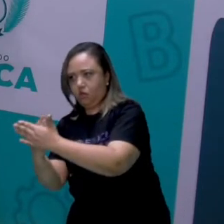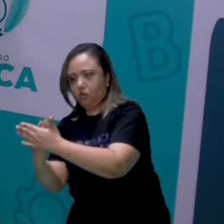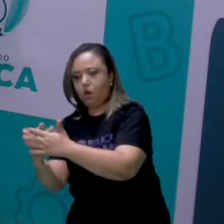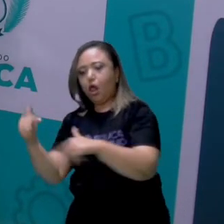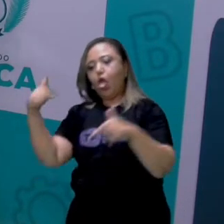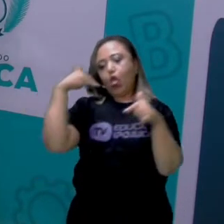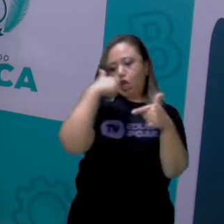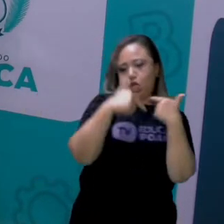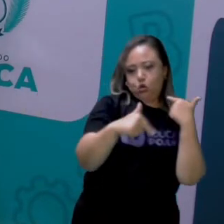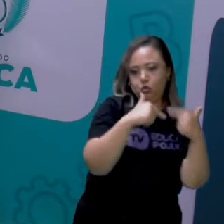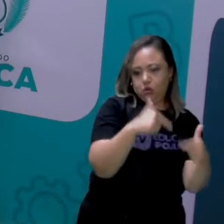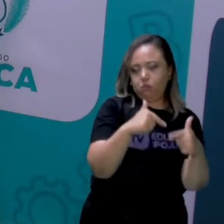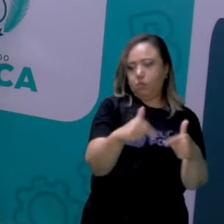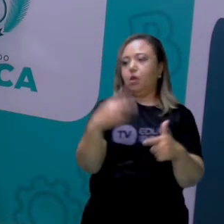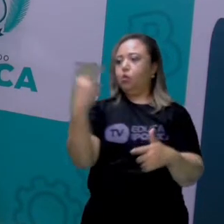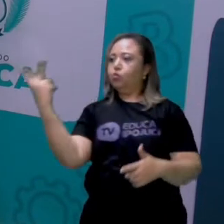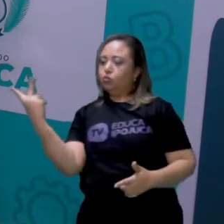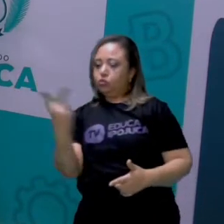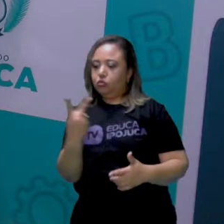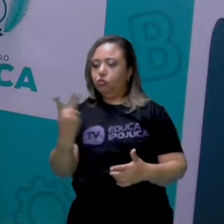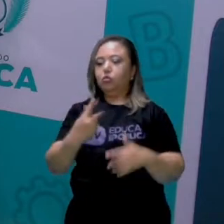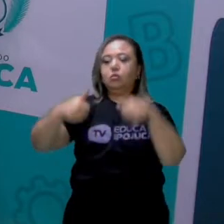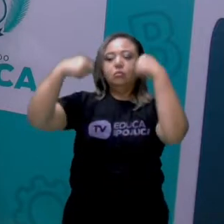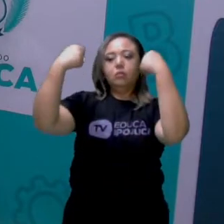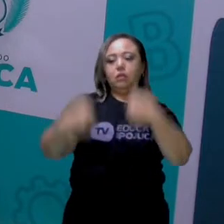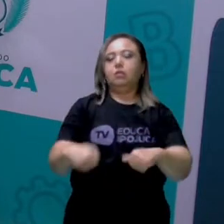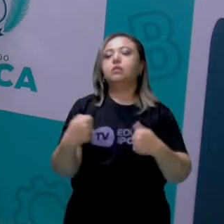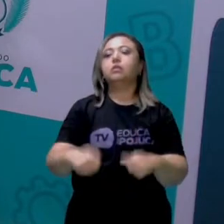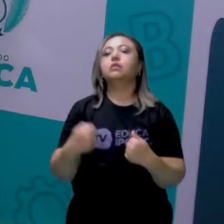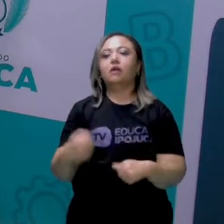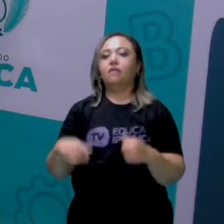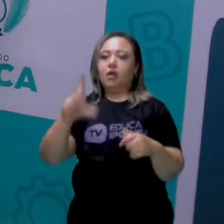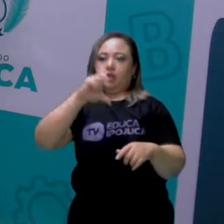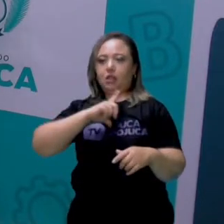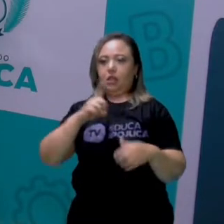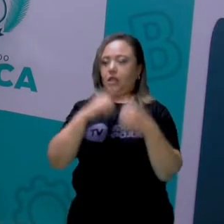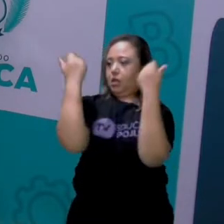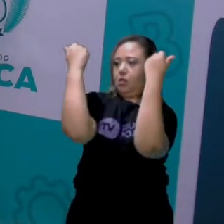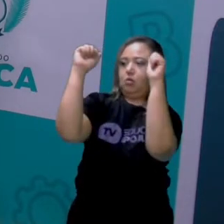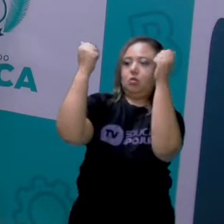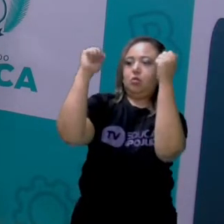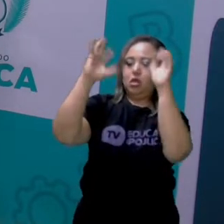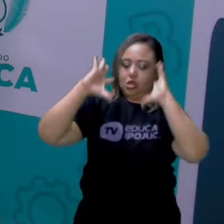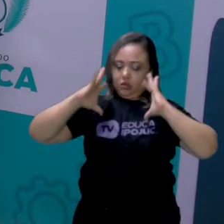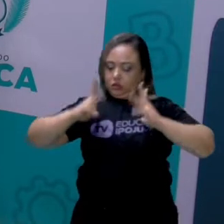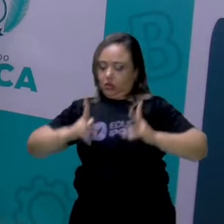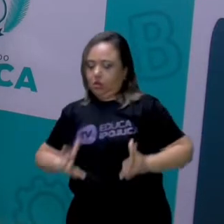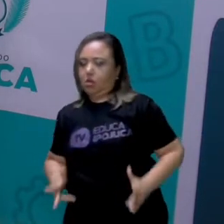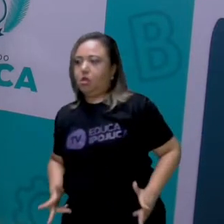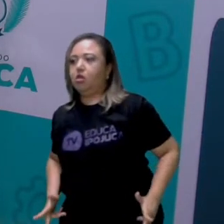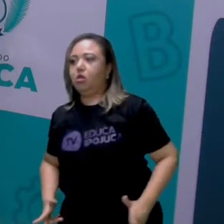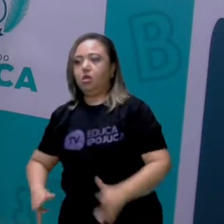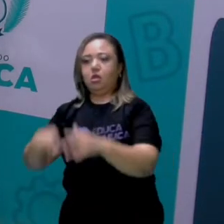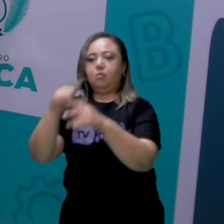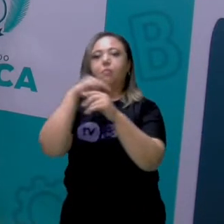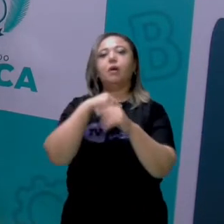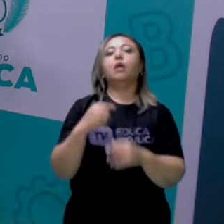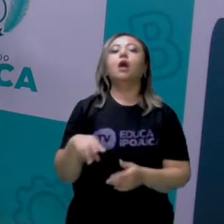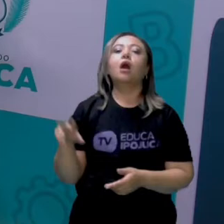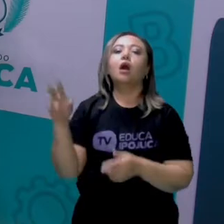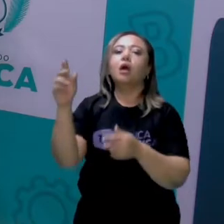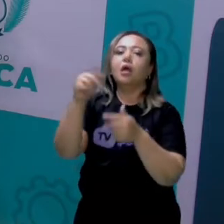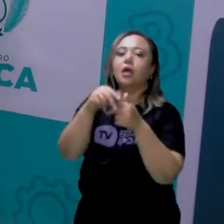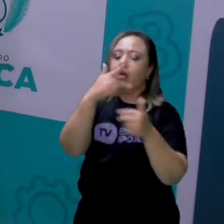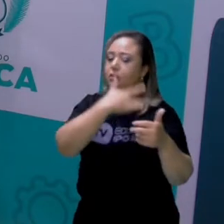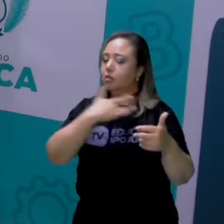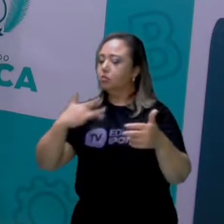divulgação da prática do exercício físico atrelada às questões de higiene social eram